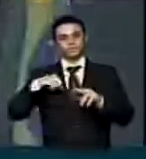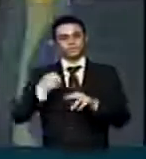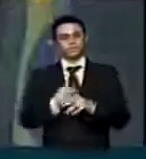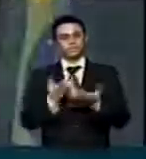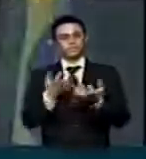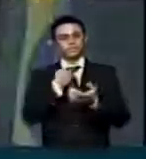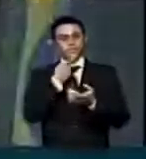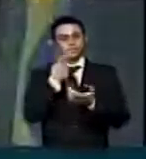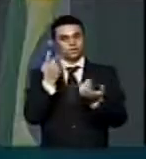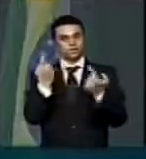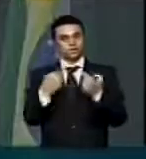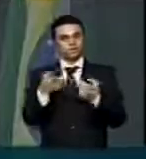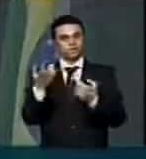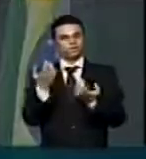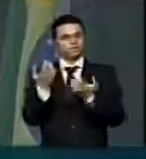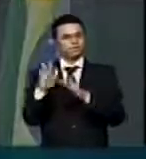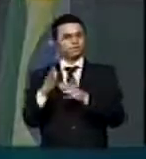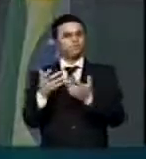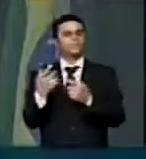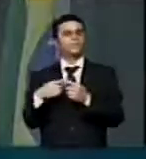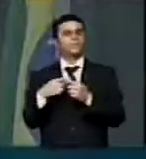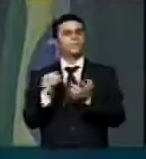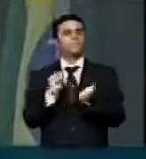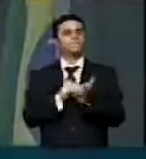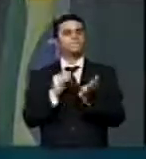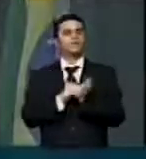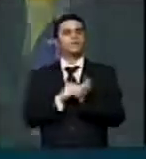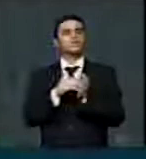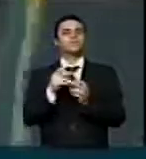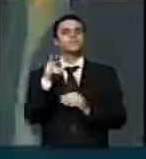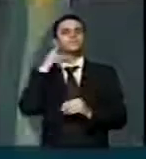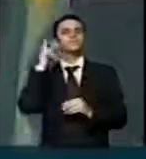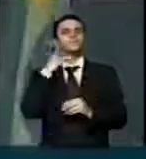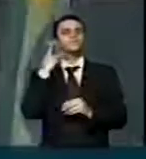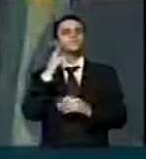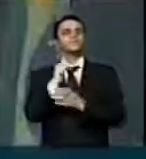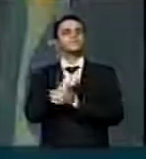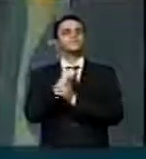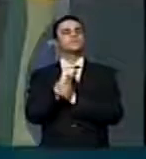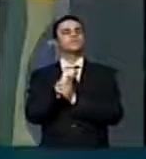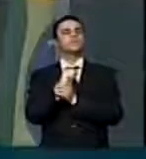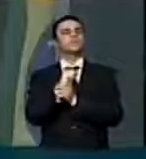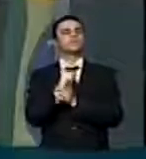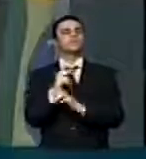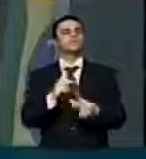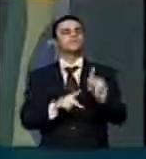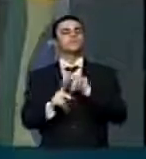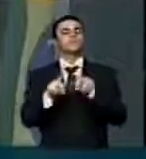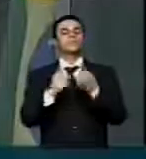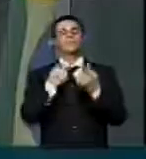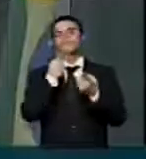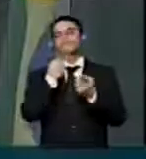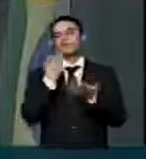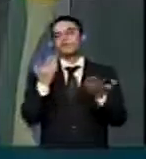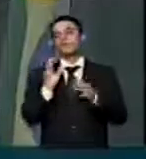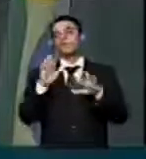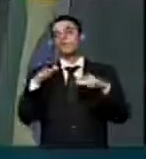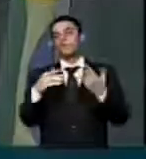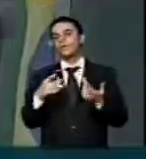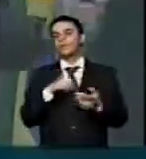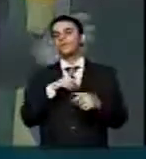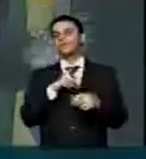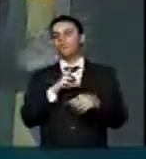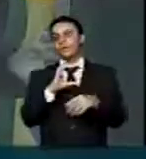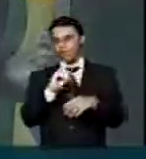ausência de política de segurança pública pelo governo atual. E agora vem falar que durante a Copa vai investir. Ora,